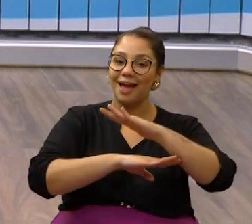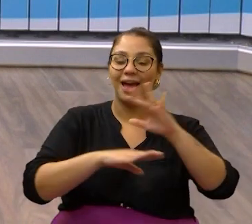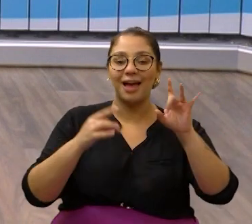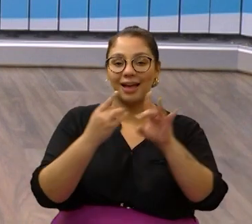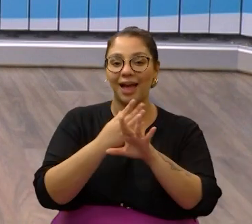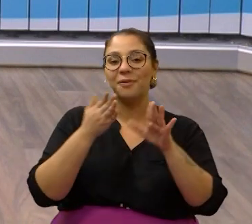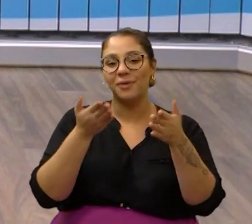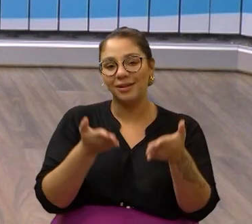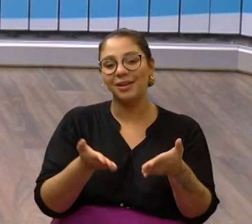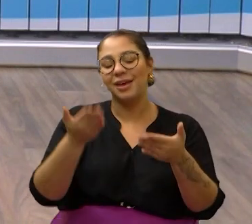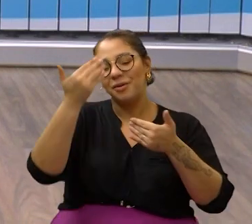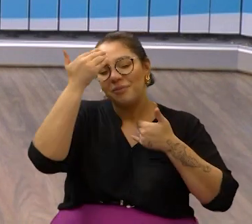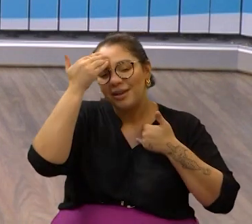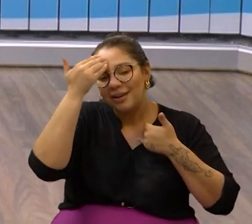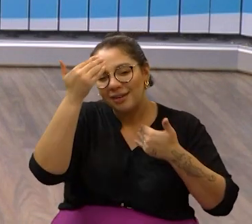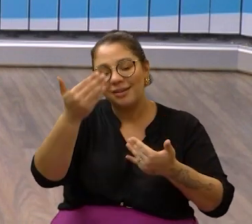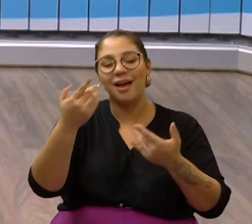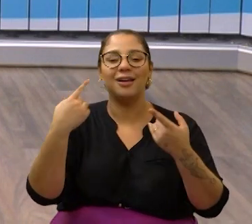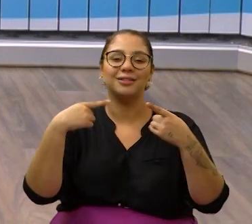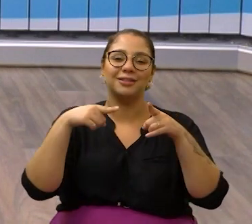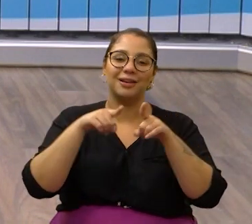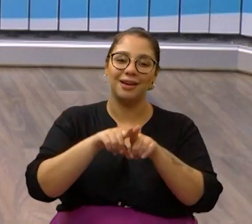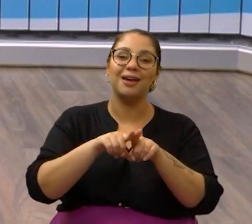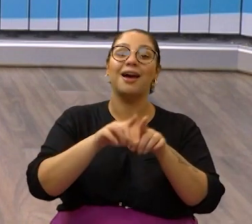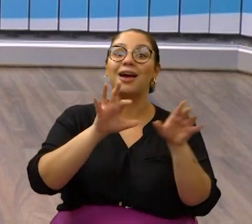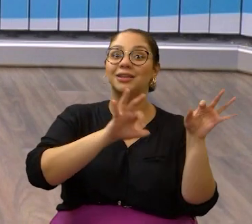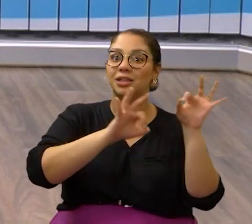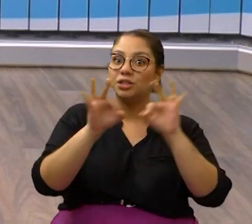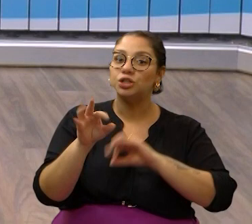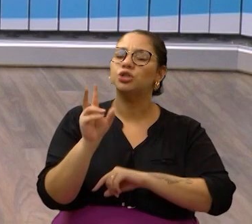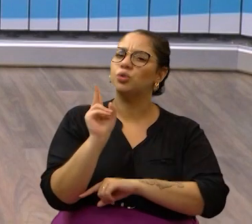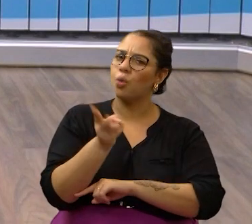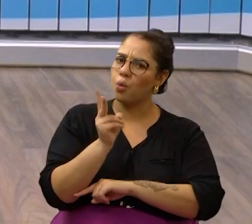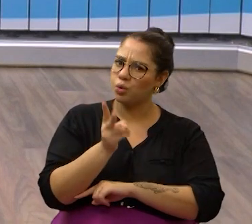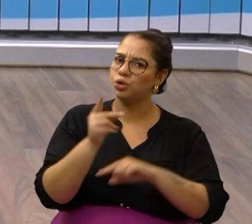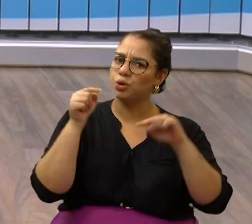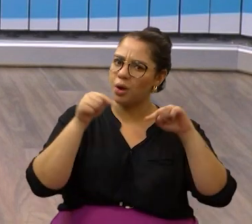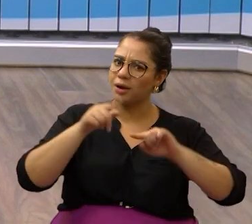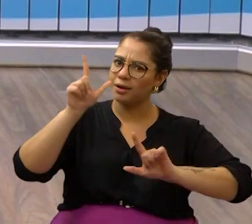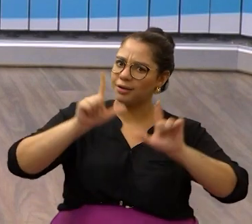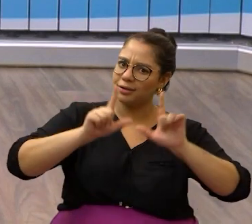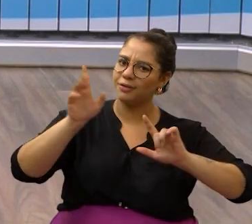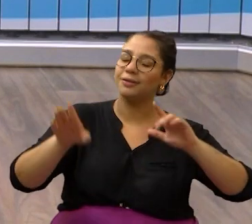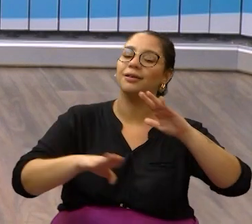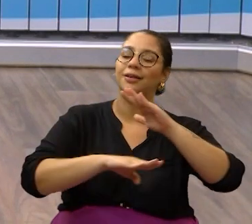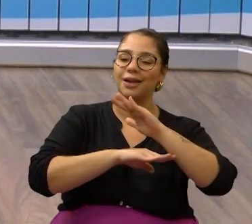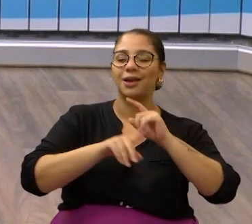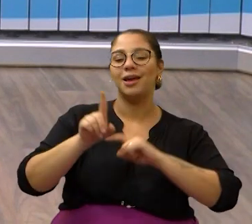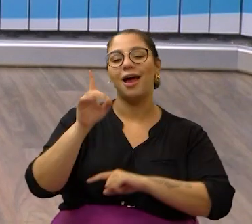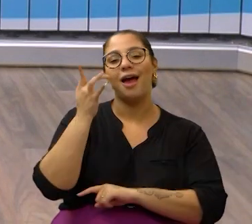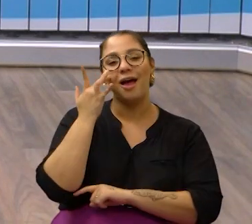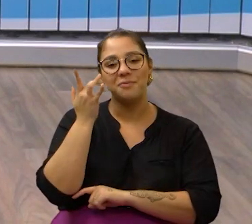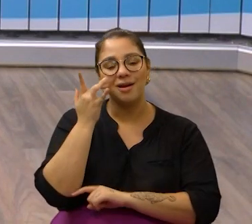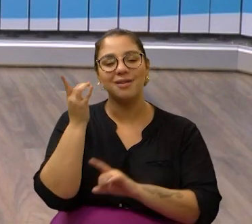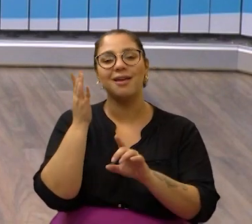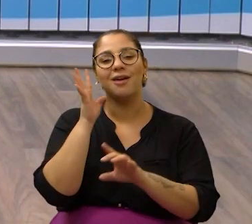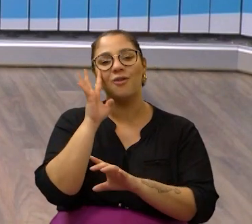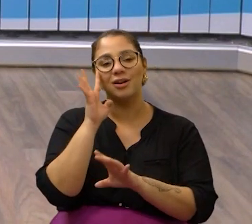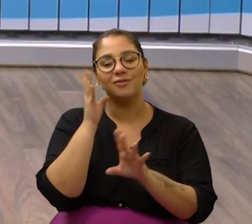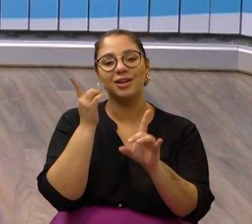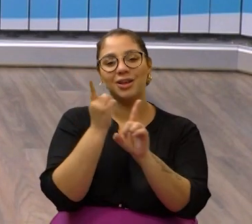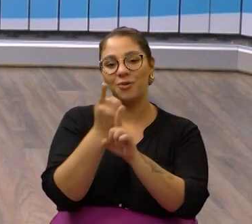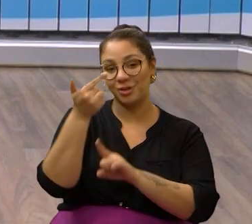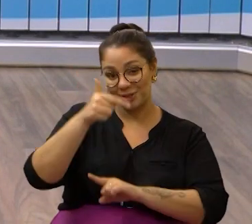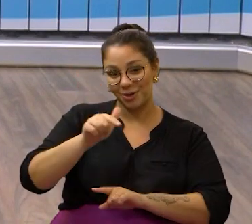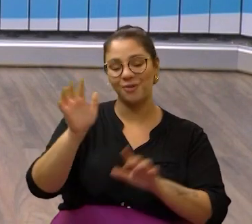obrigado pela sua companhia, pela sua audiência. Continue aqui na TV Câmara Campinas e nos vemos amanhã na quarta-feira.